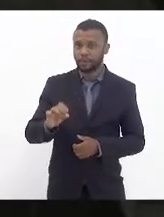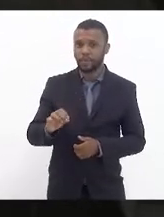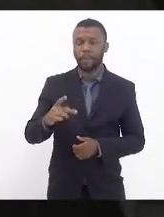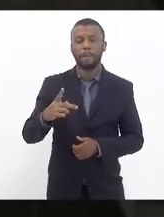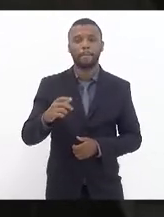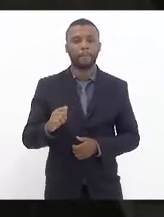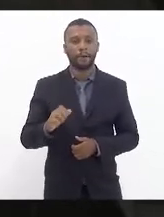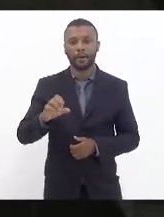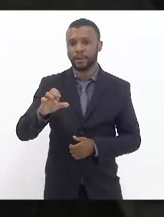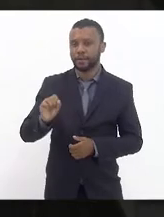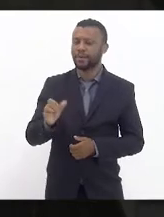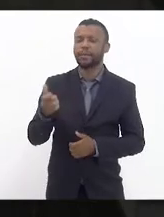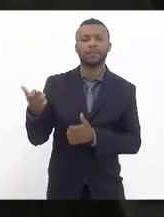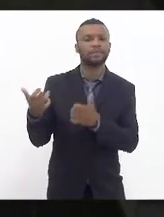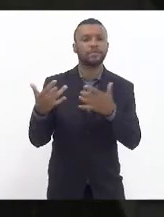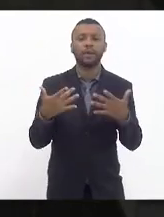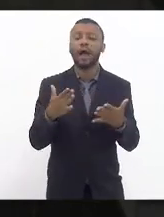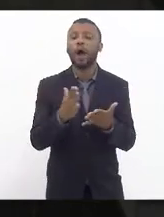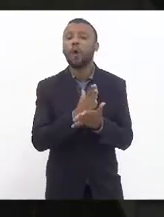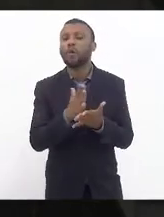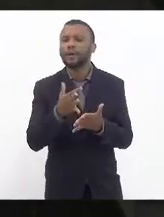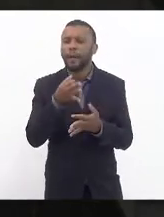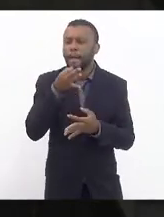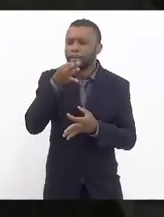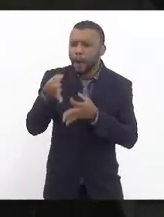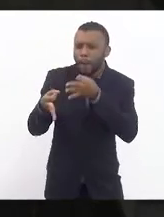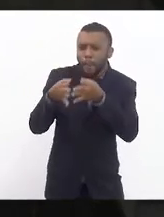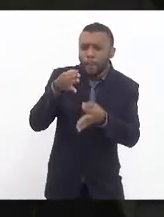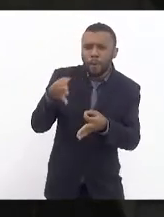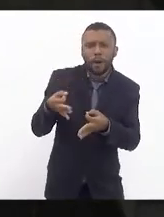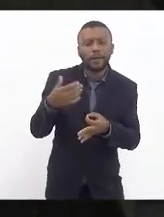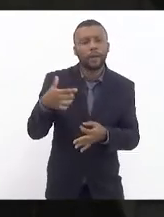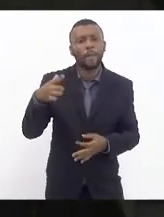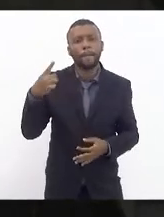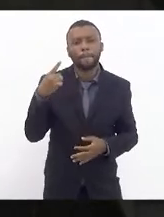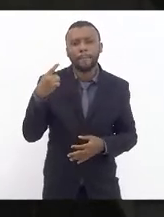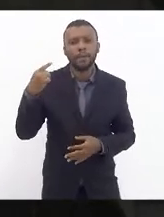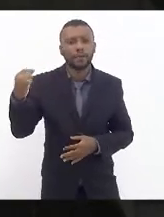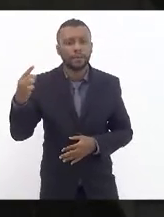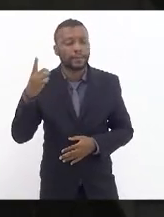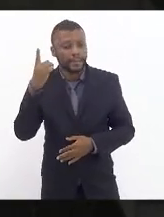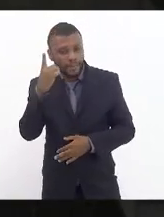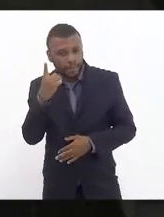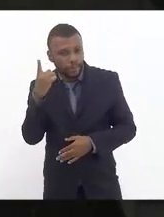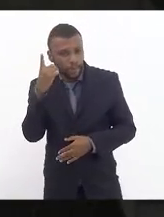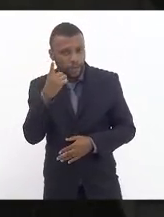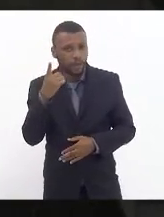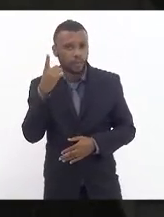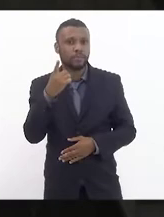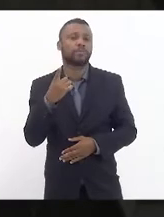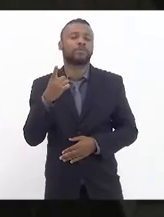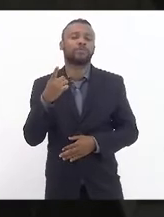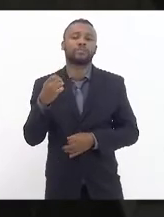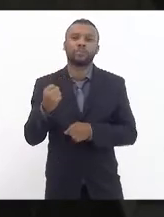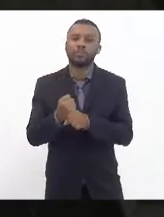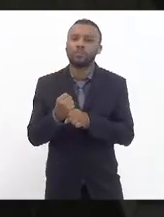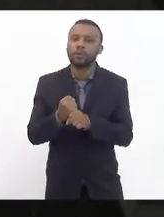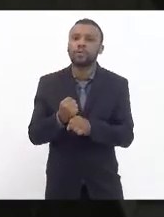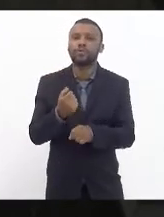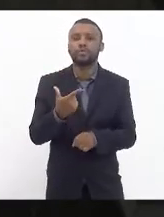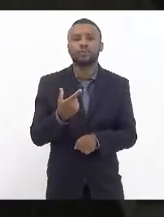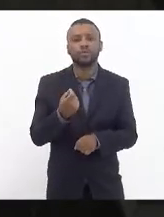porque alguns aqui me criticaram, que eu me elegi deputado em 2002,